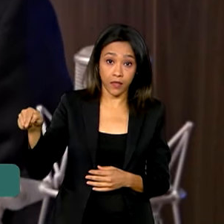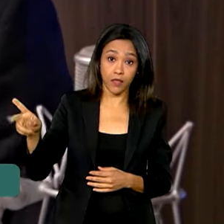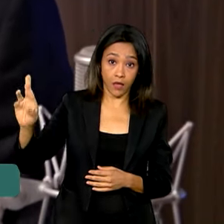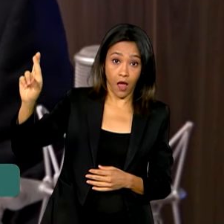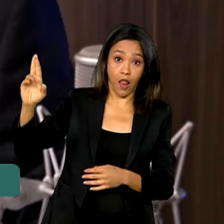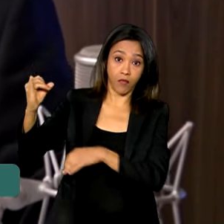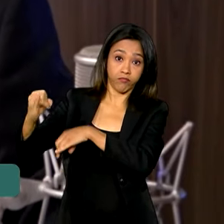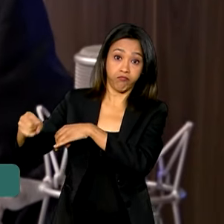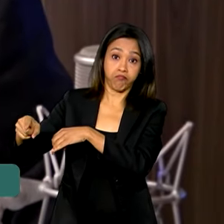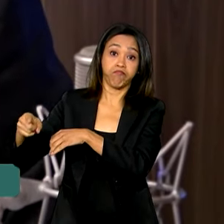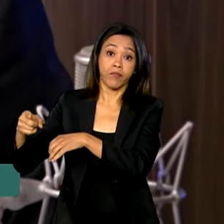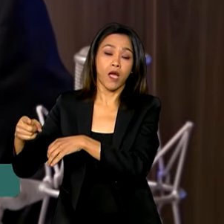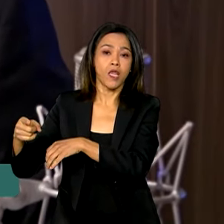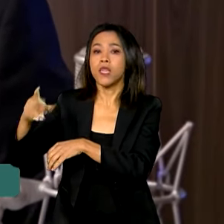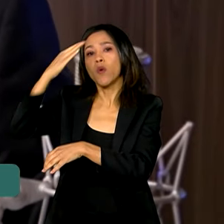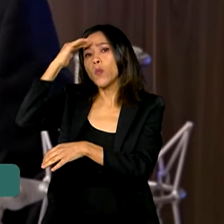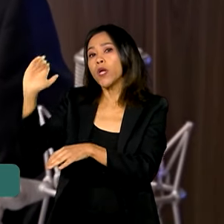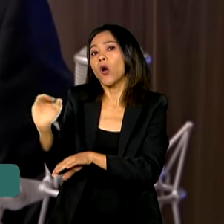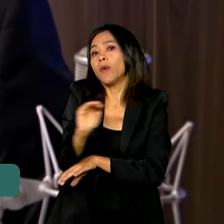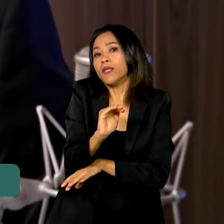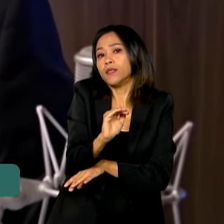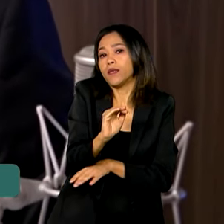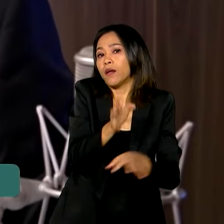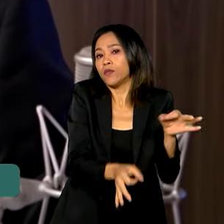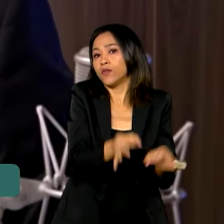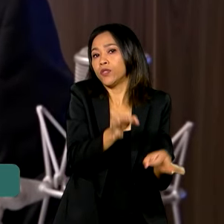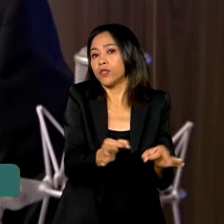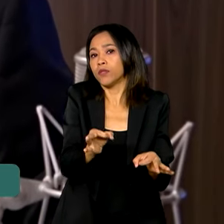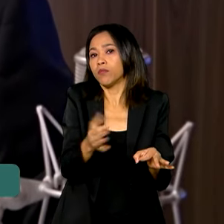não iria obedecer a decisão do bloqueio.